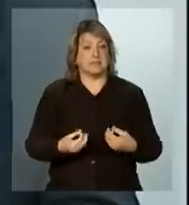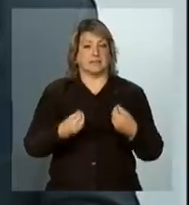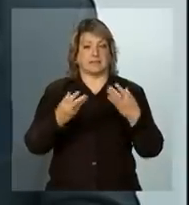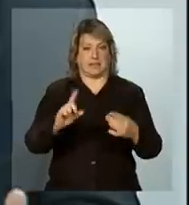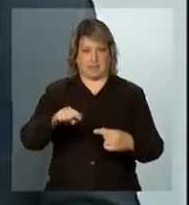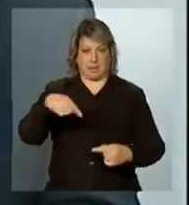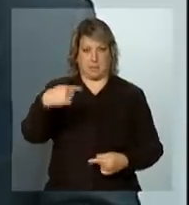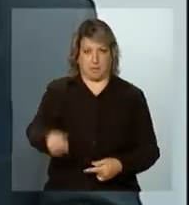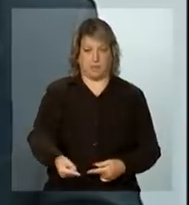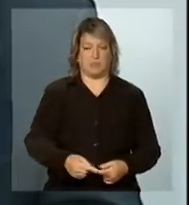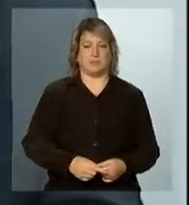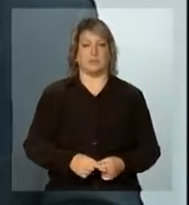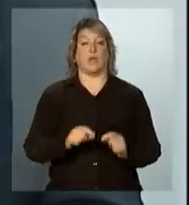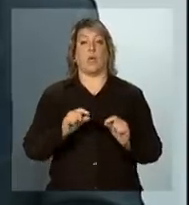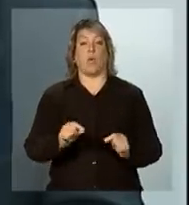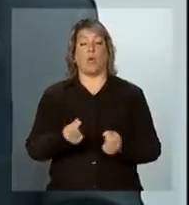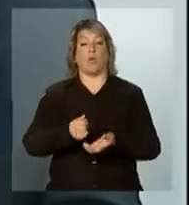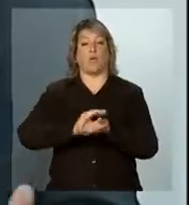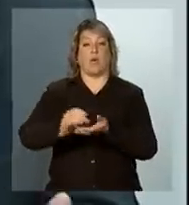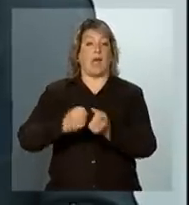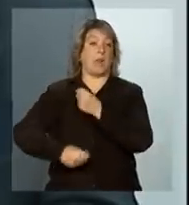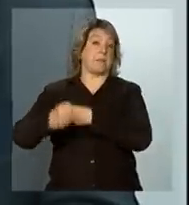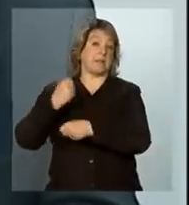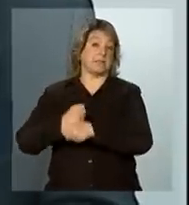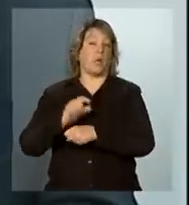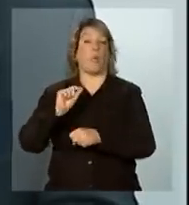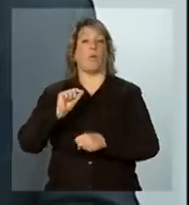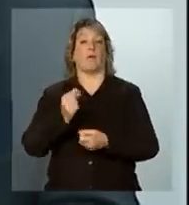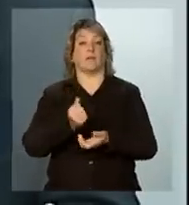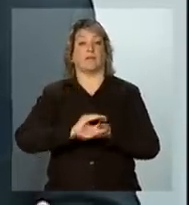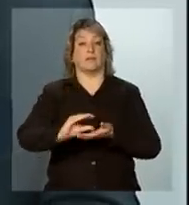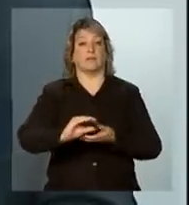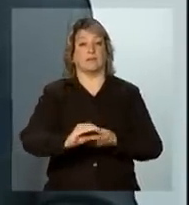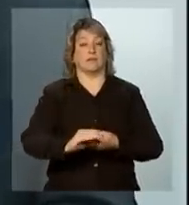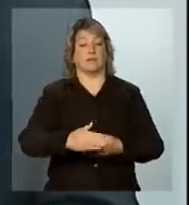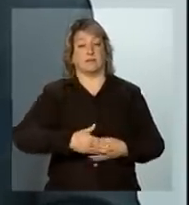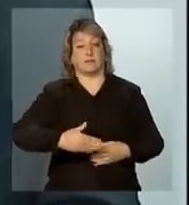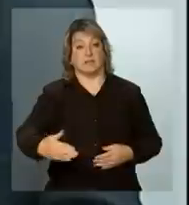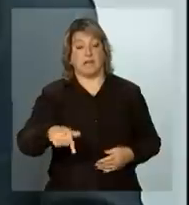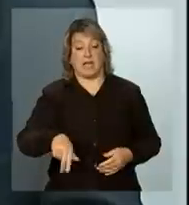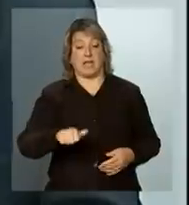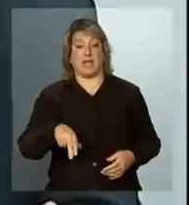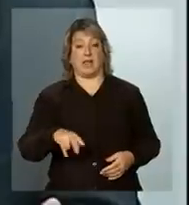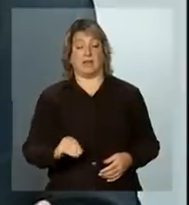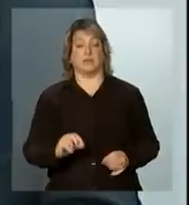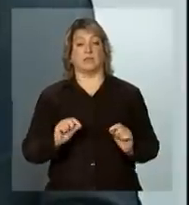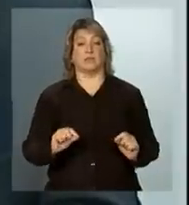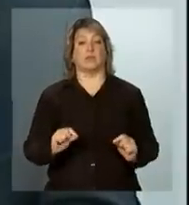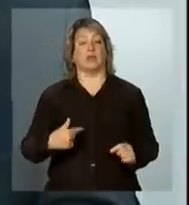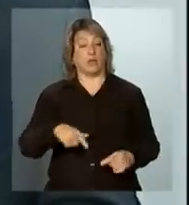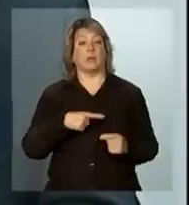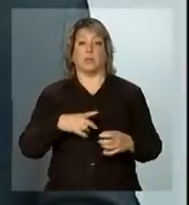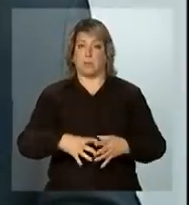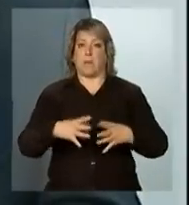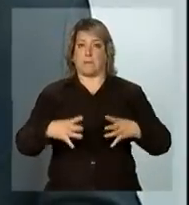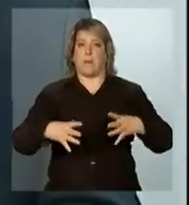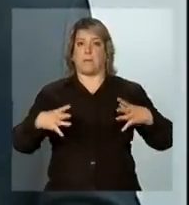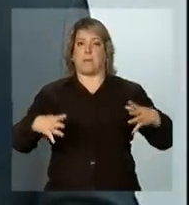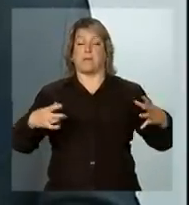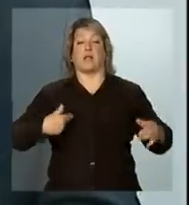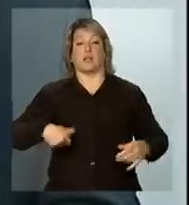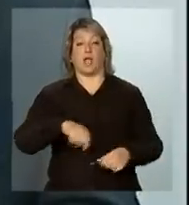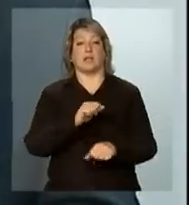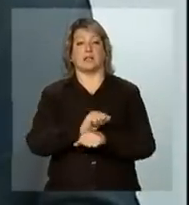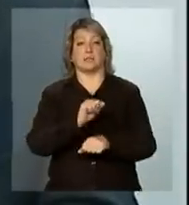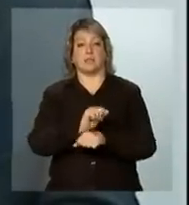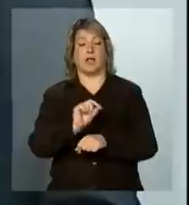investimos no ano passado? O que é que investimos nesse ano? Eu posso lhe dizer que os investimentos são crescentes. A nossa expectativa é que a